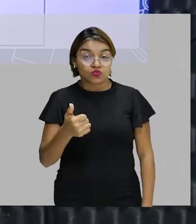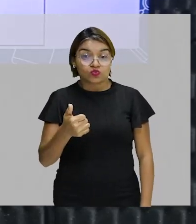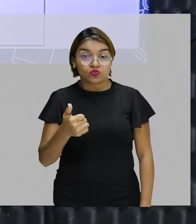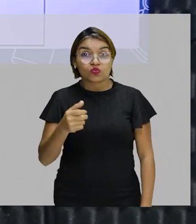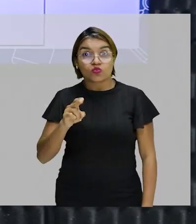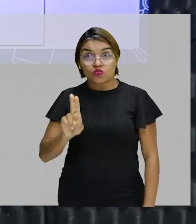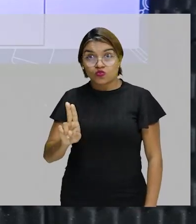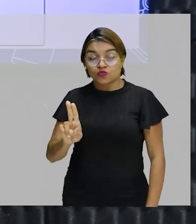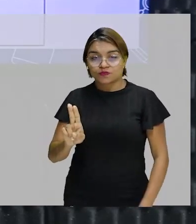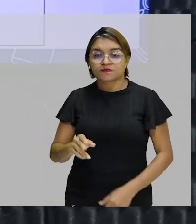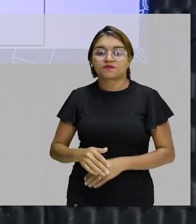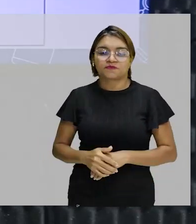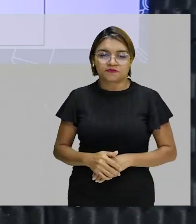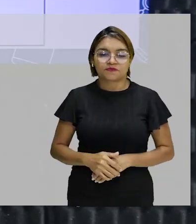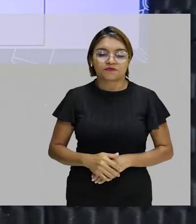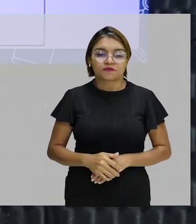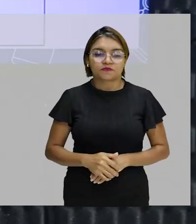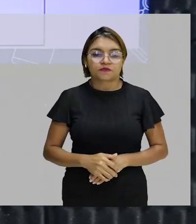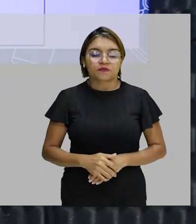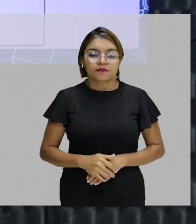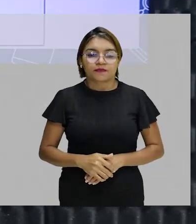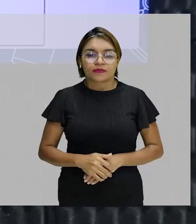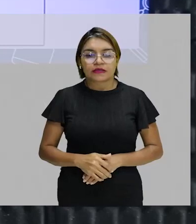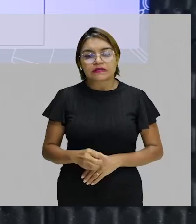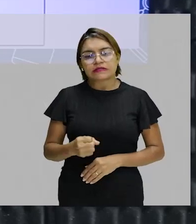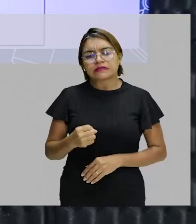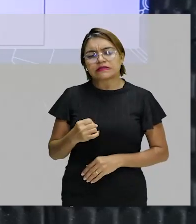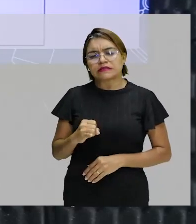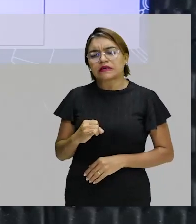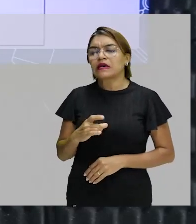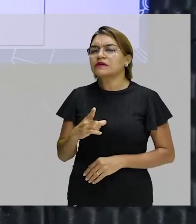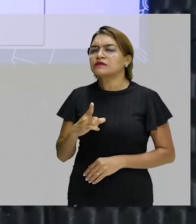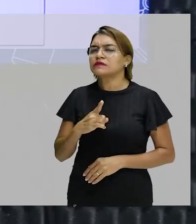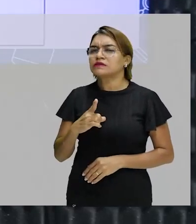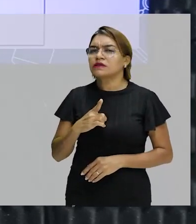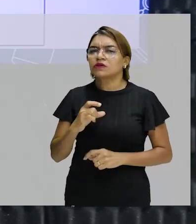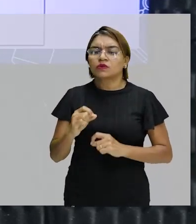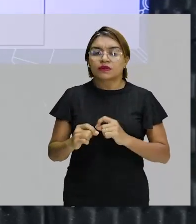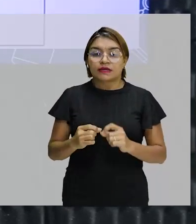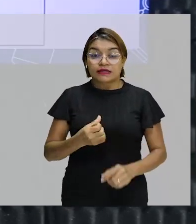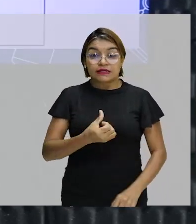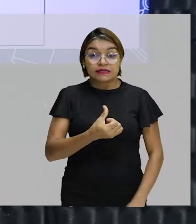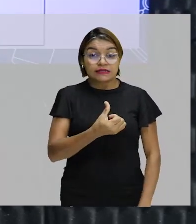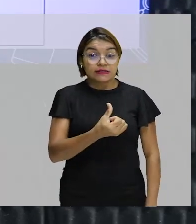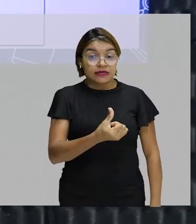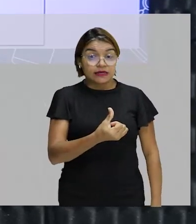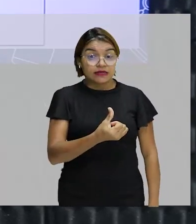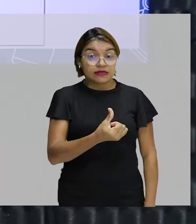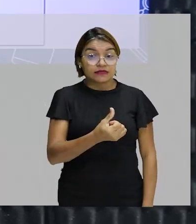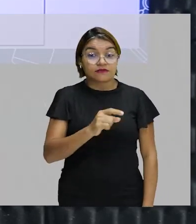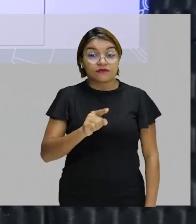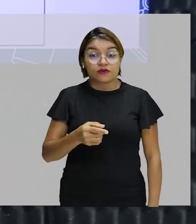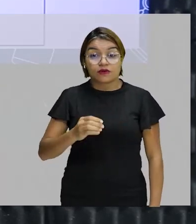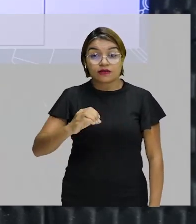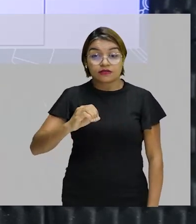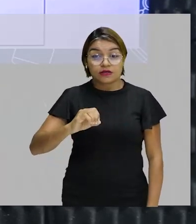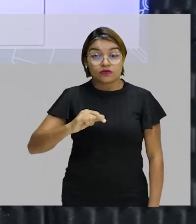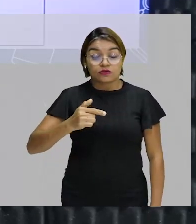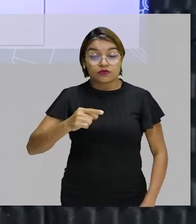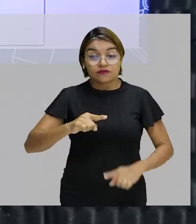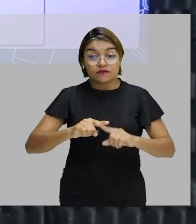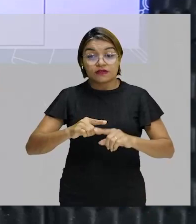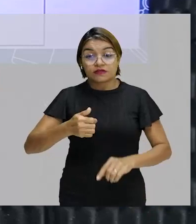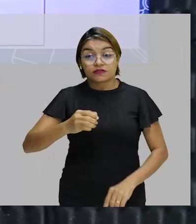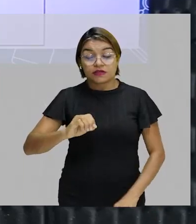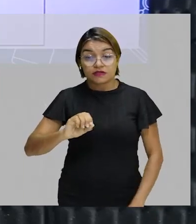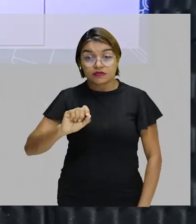atômica, ok? Bom, se a gente tiver 6,02 vezes 10 elevado a